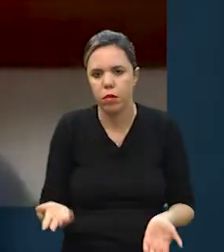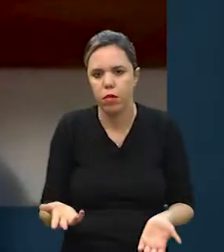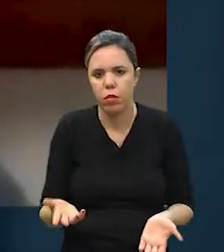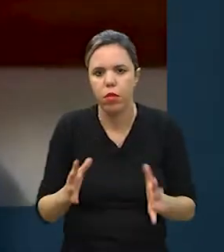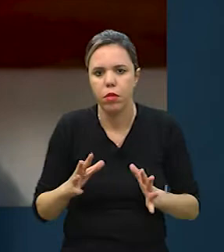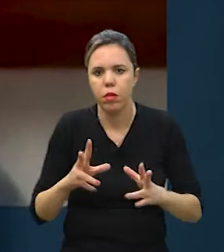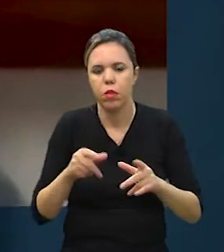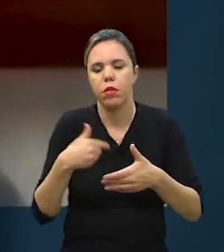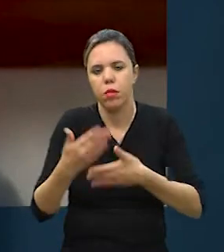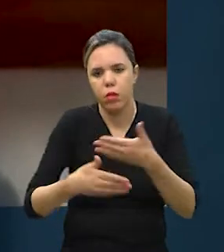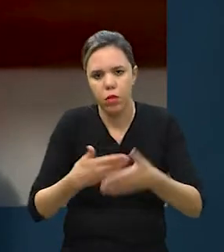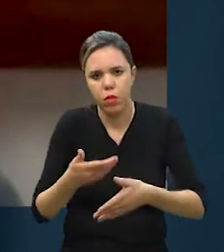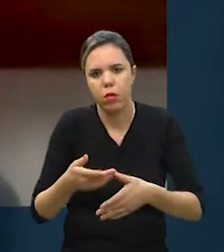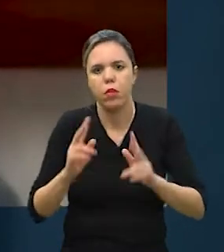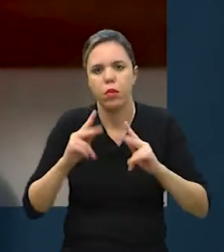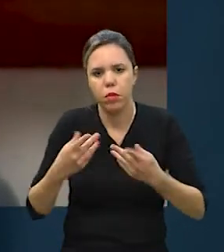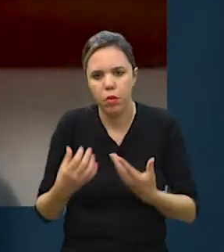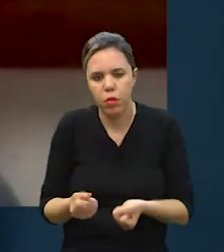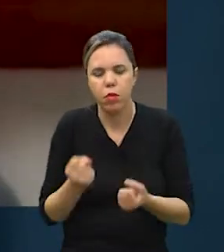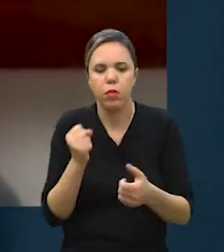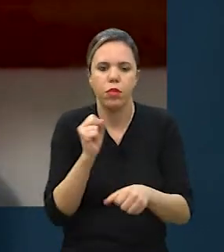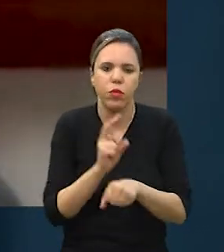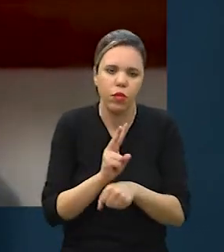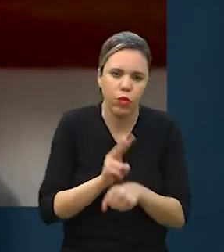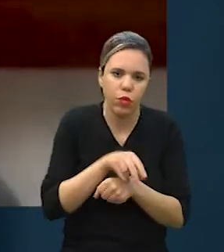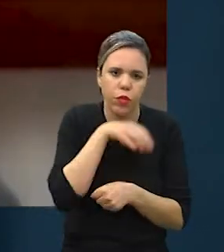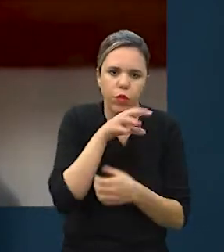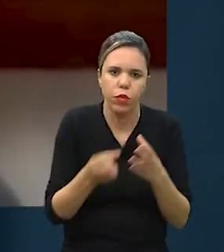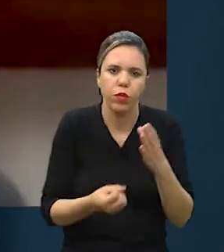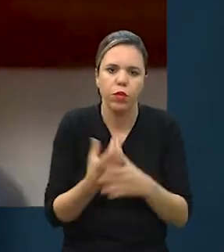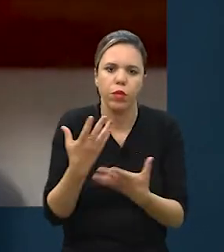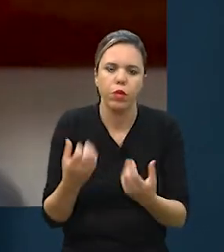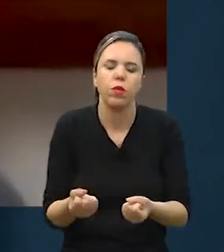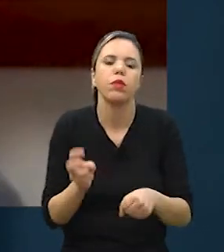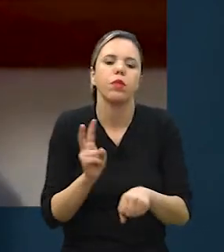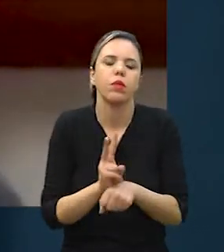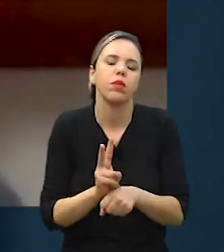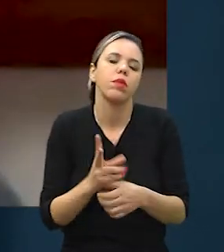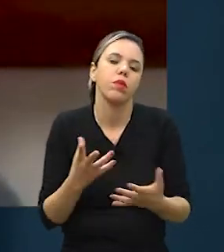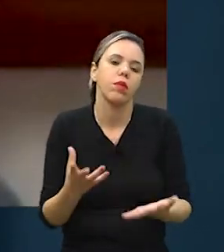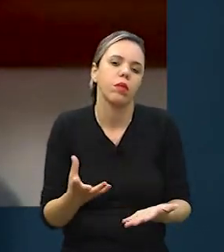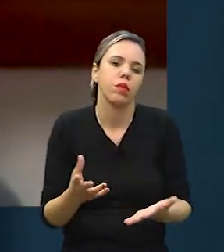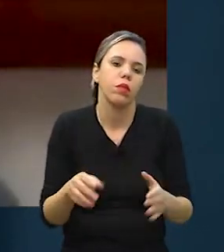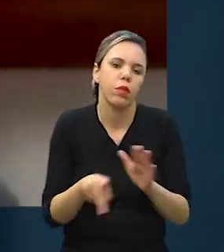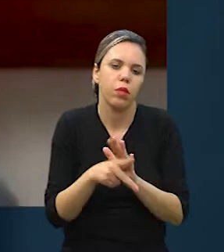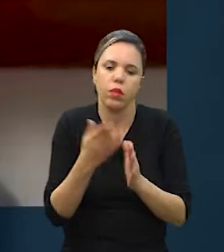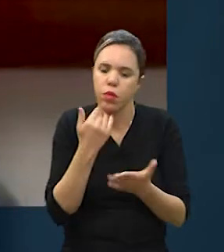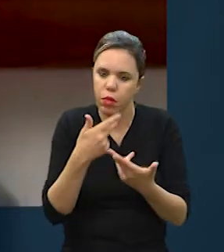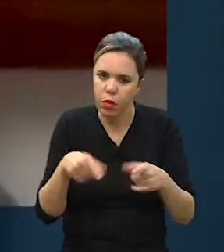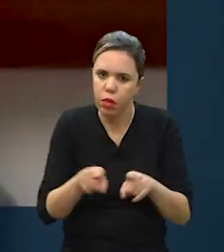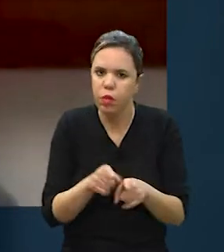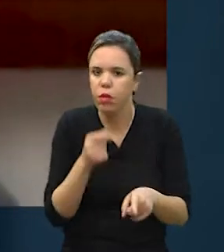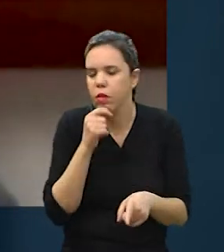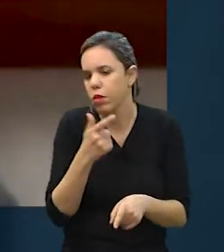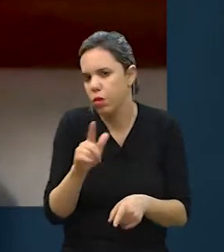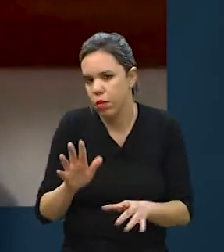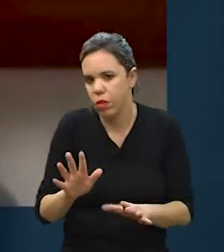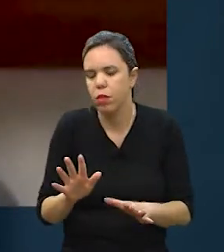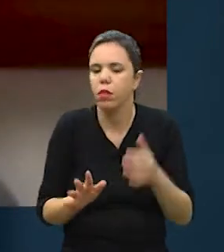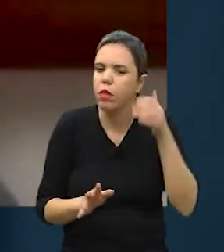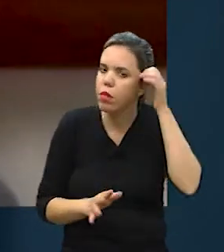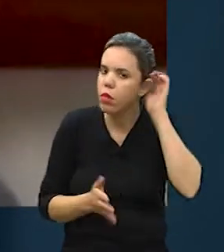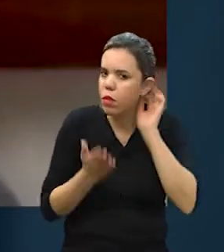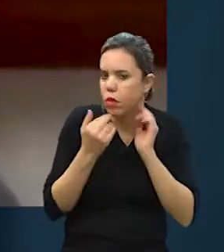Então, assim, todo esse processo de humanização já está acontecendo. Mas na parte específica da alimentação ainda não